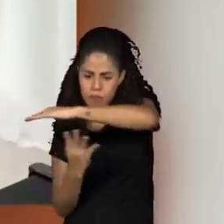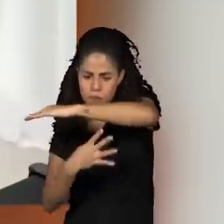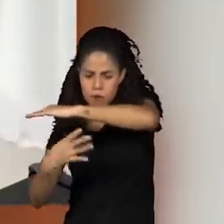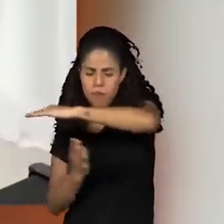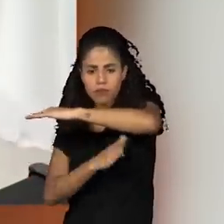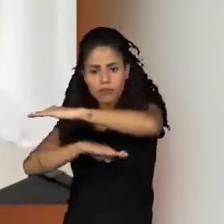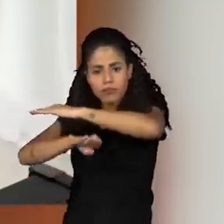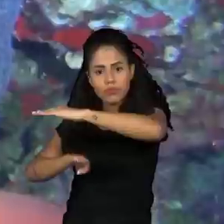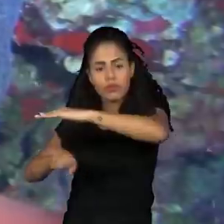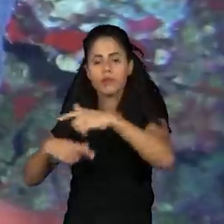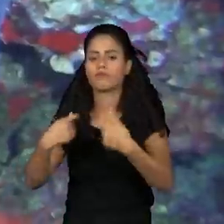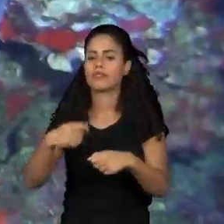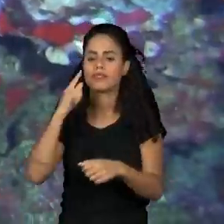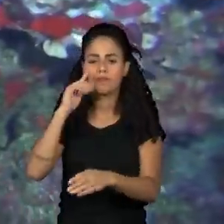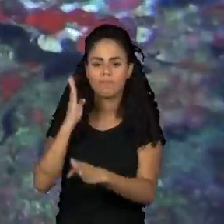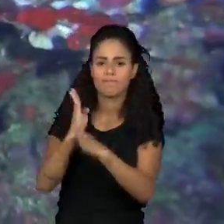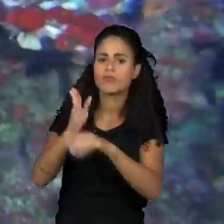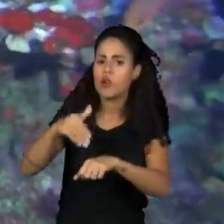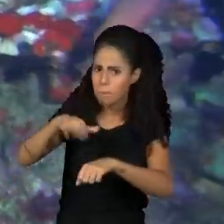descoberta.